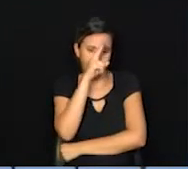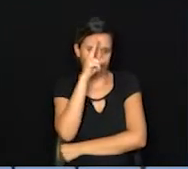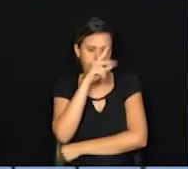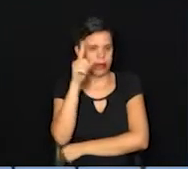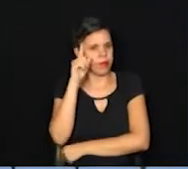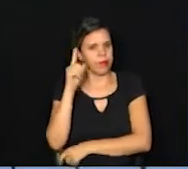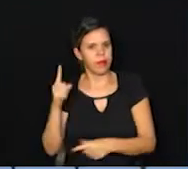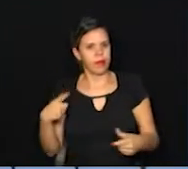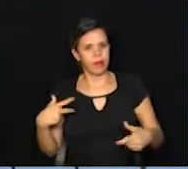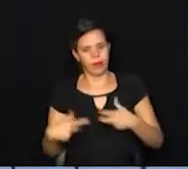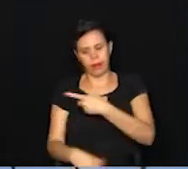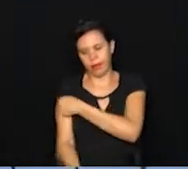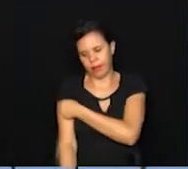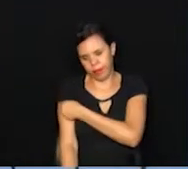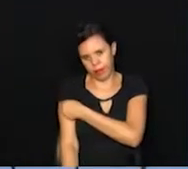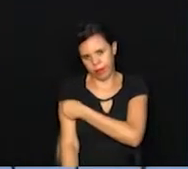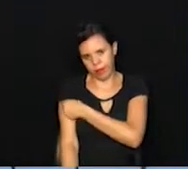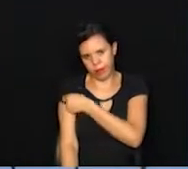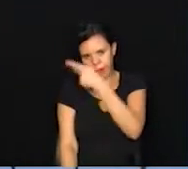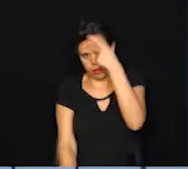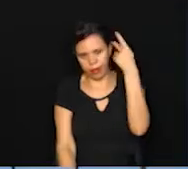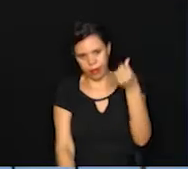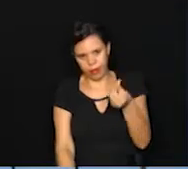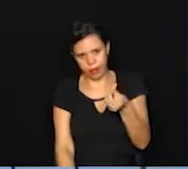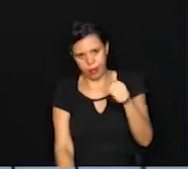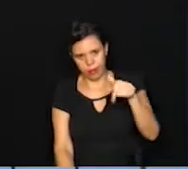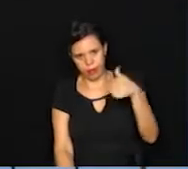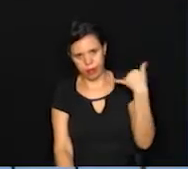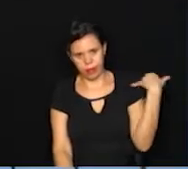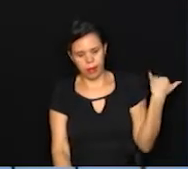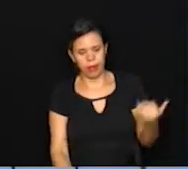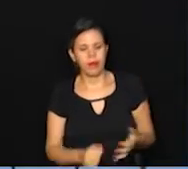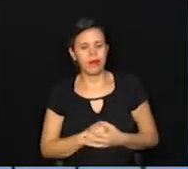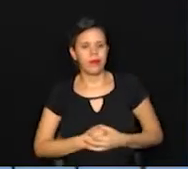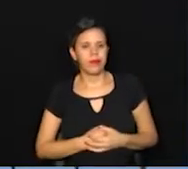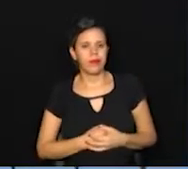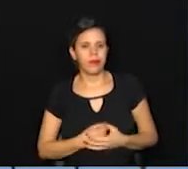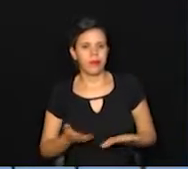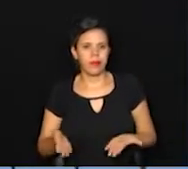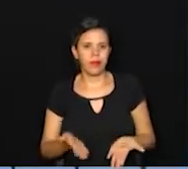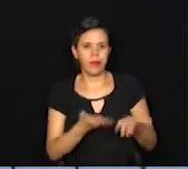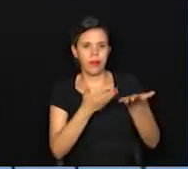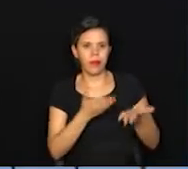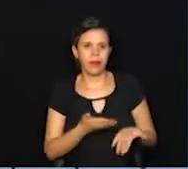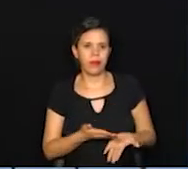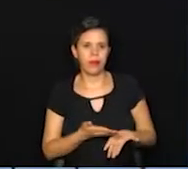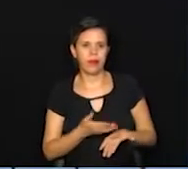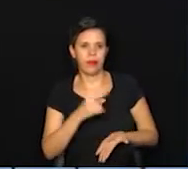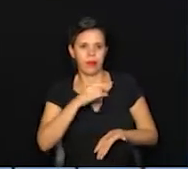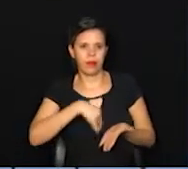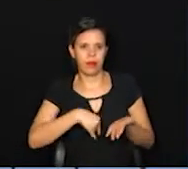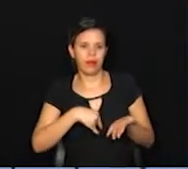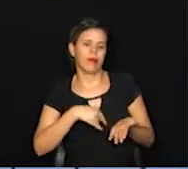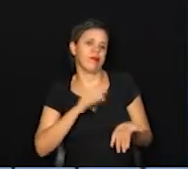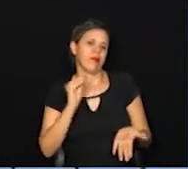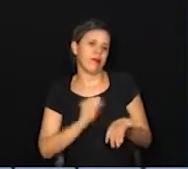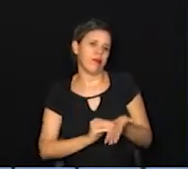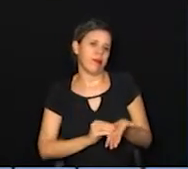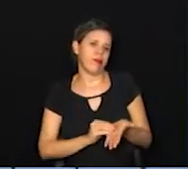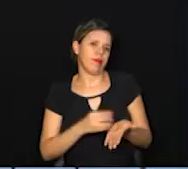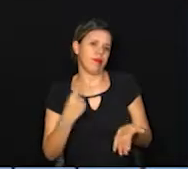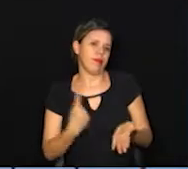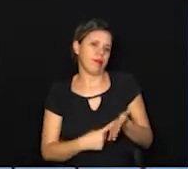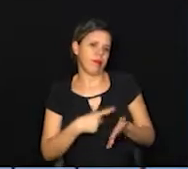que no dia da vacinação, essa pessoa com 67 anos deve levar o comprovante de agendamento,